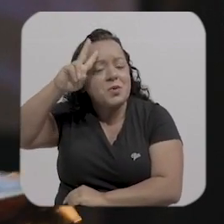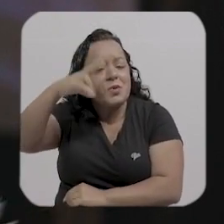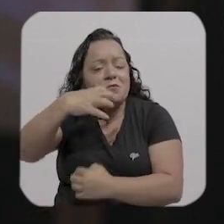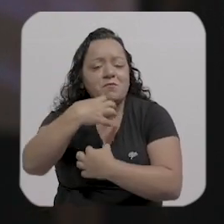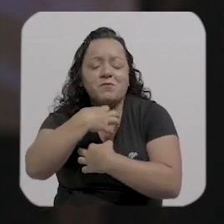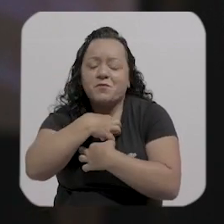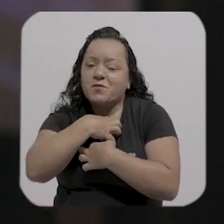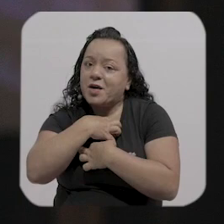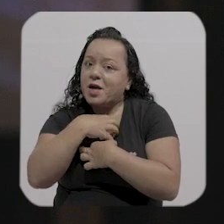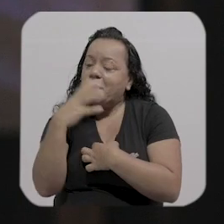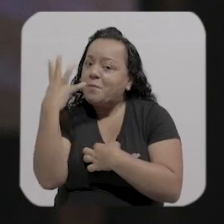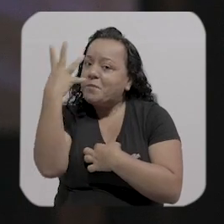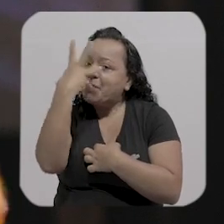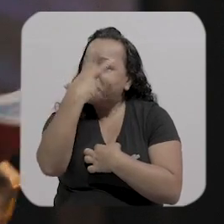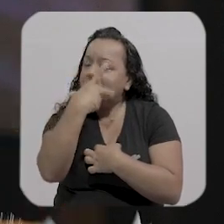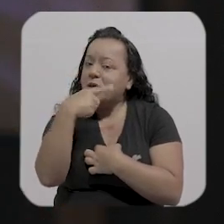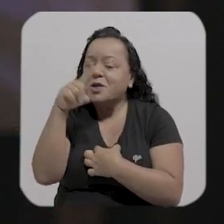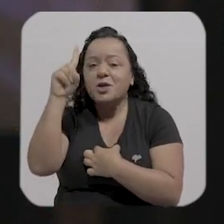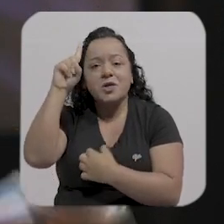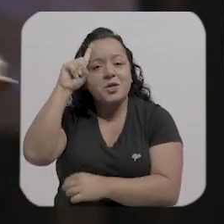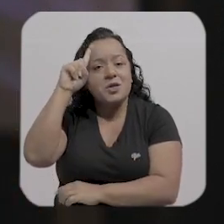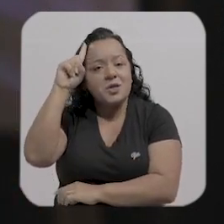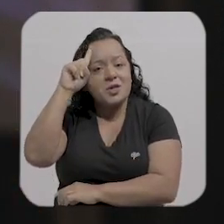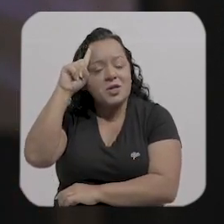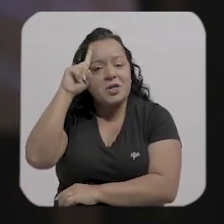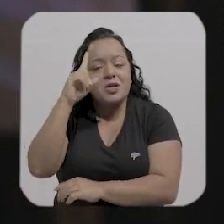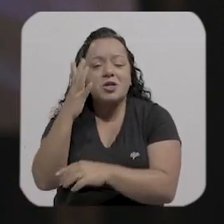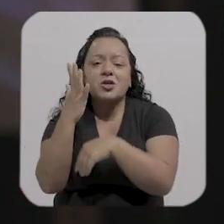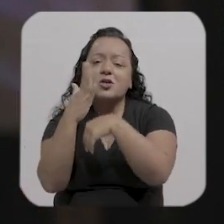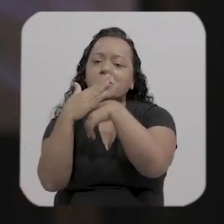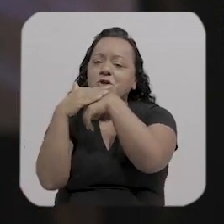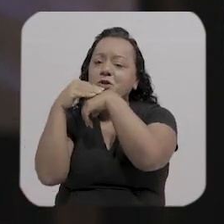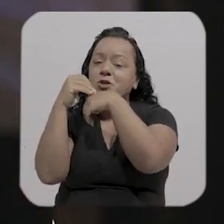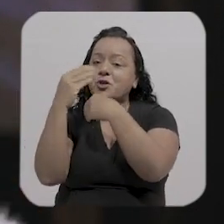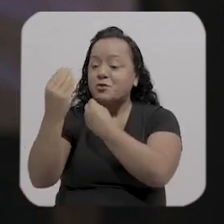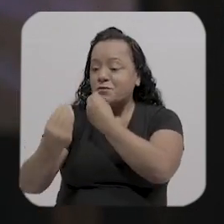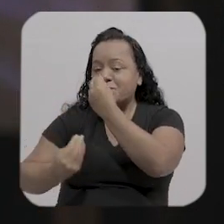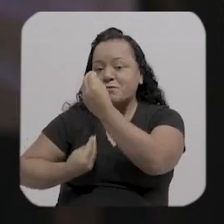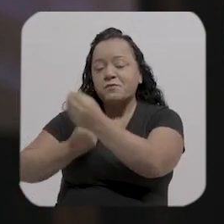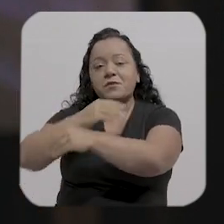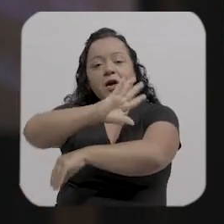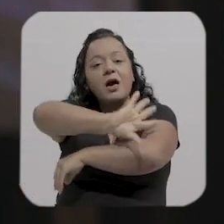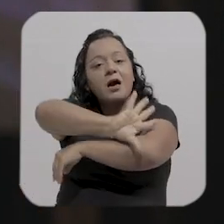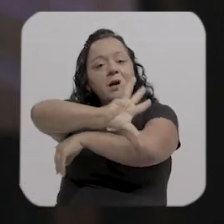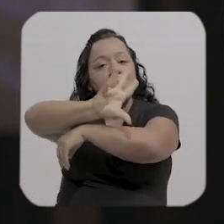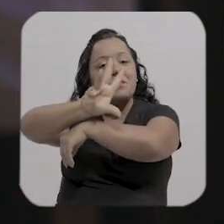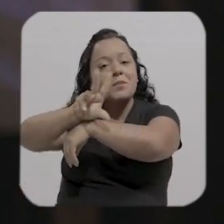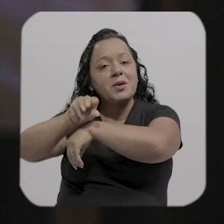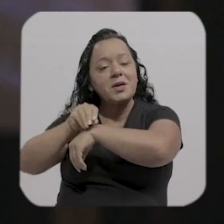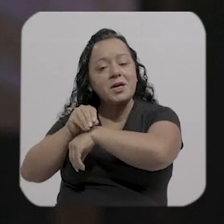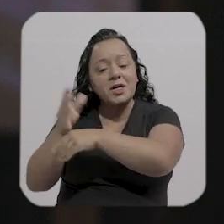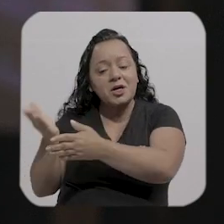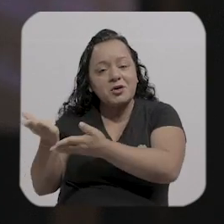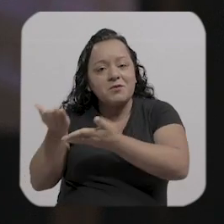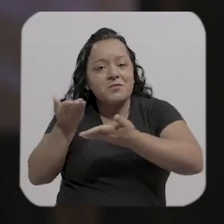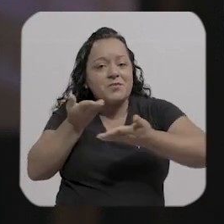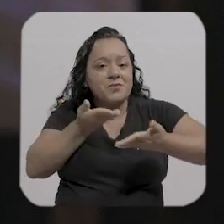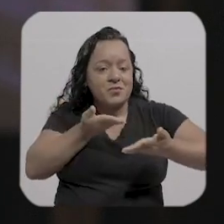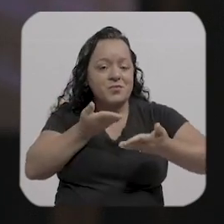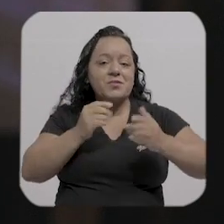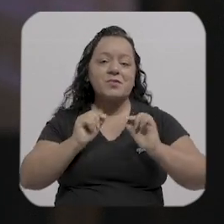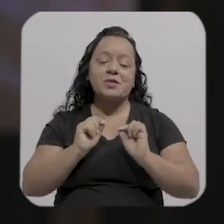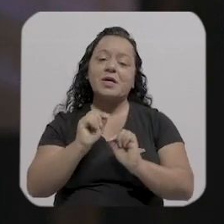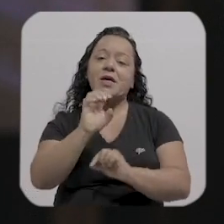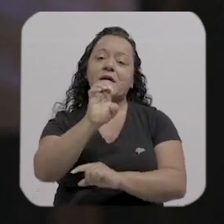na beleza do dia a dia, na sutileza do viver amazônico. Para isso, eu recebo hoje Eliseu Braga,